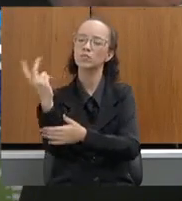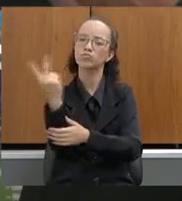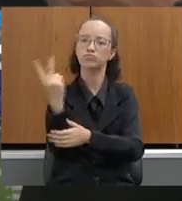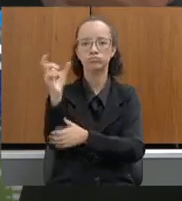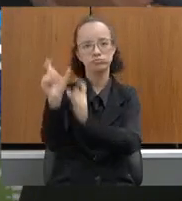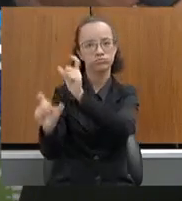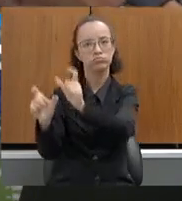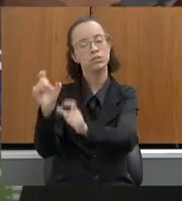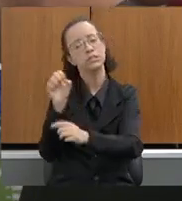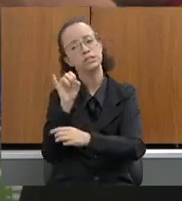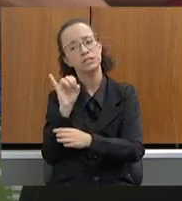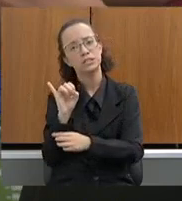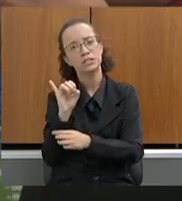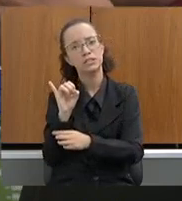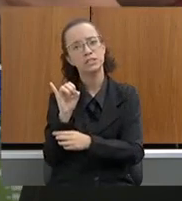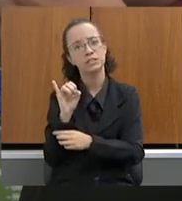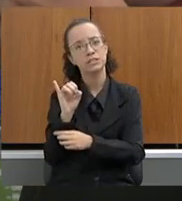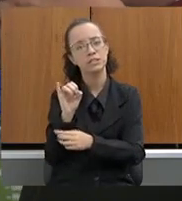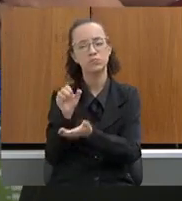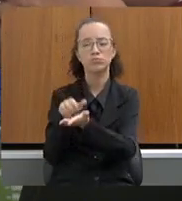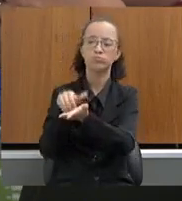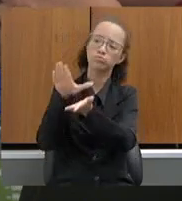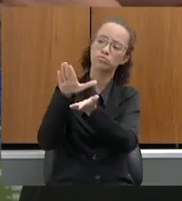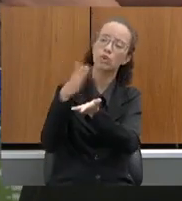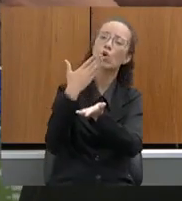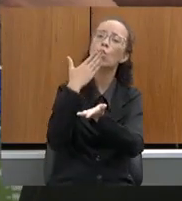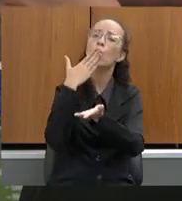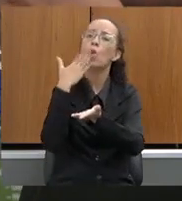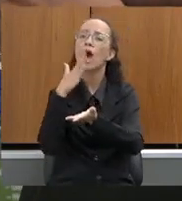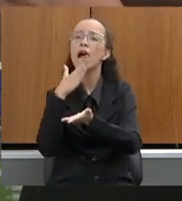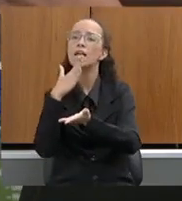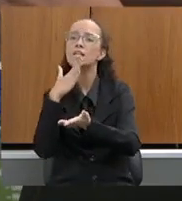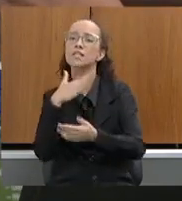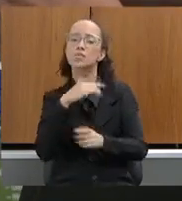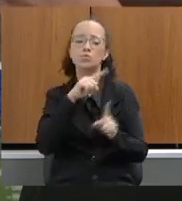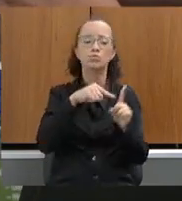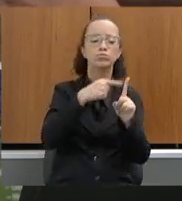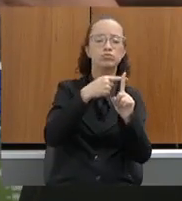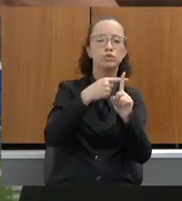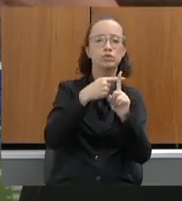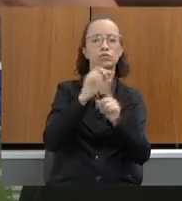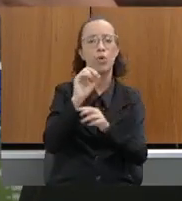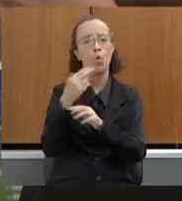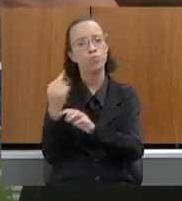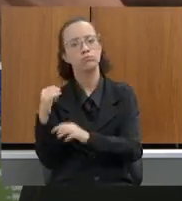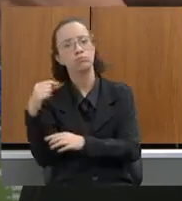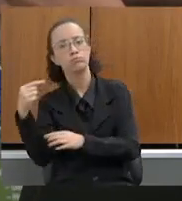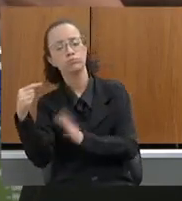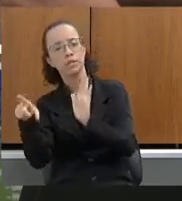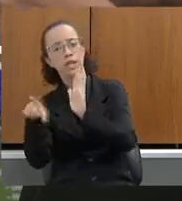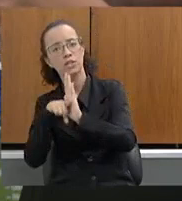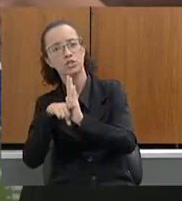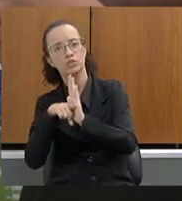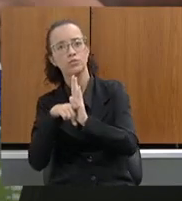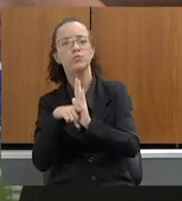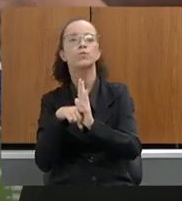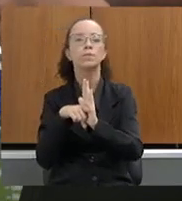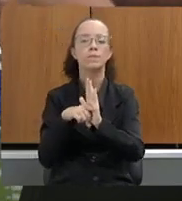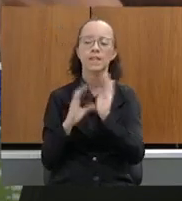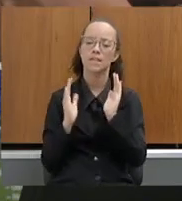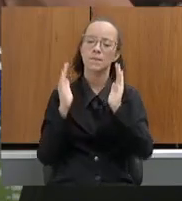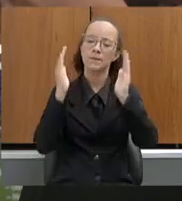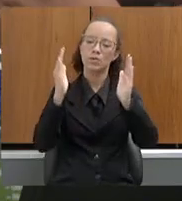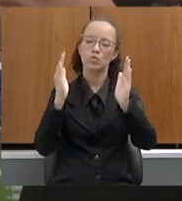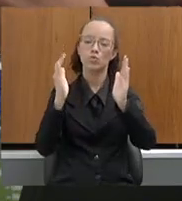se durante o afastamento foram exonerados do cargo em comissão, quais as vantagens e desvantagens pecuniárias cada um deles auferiu durante o período